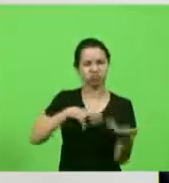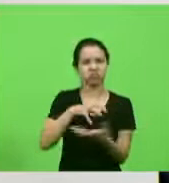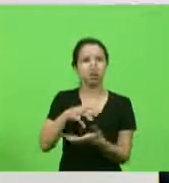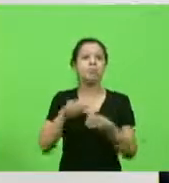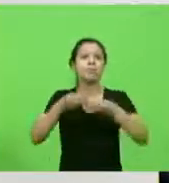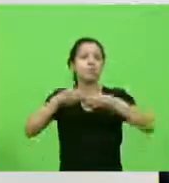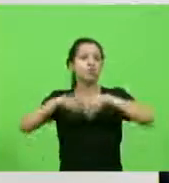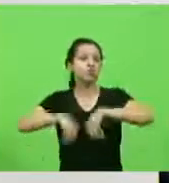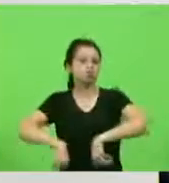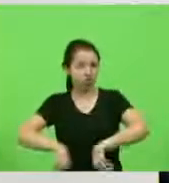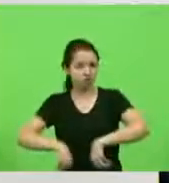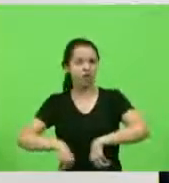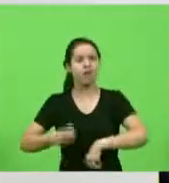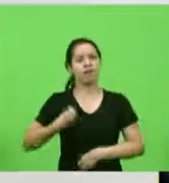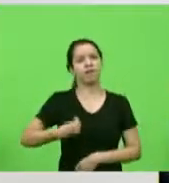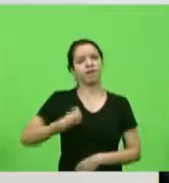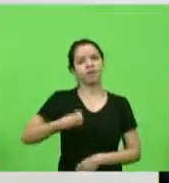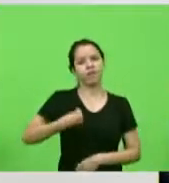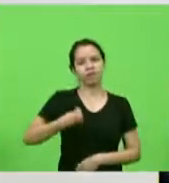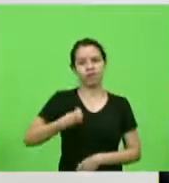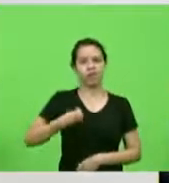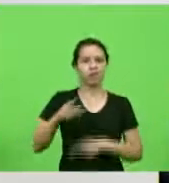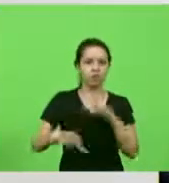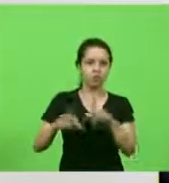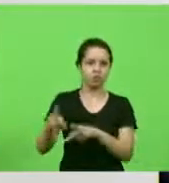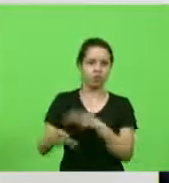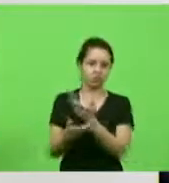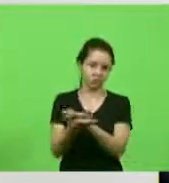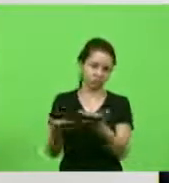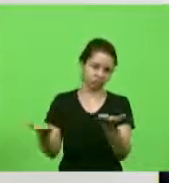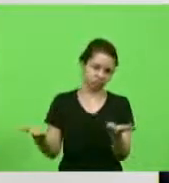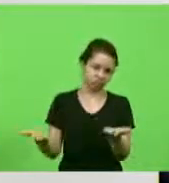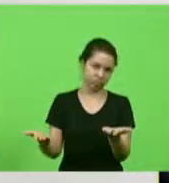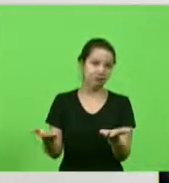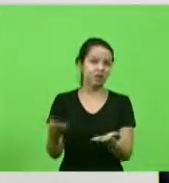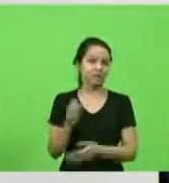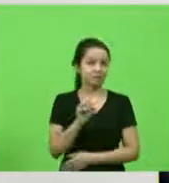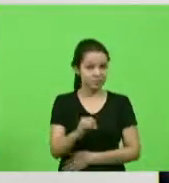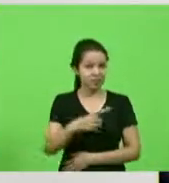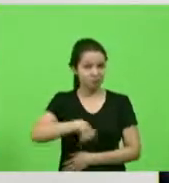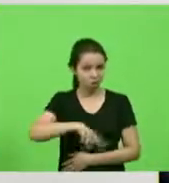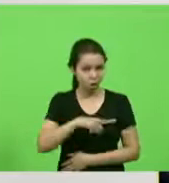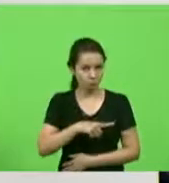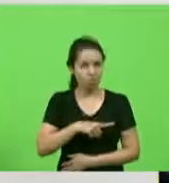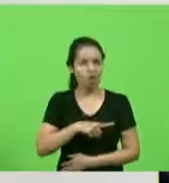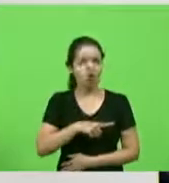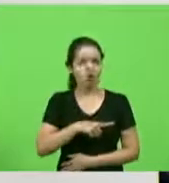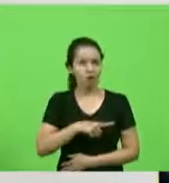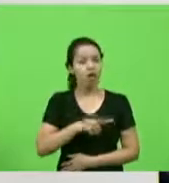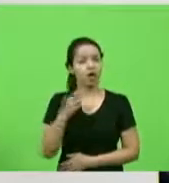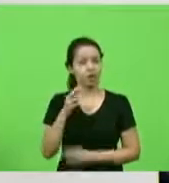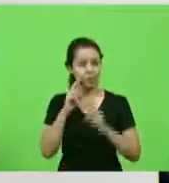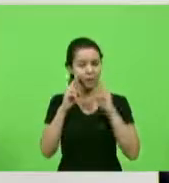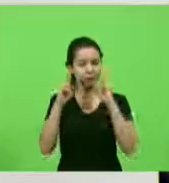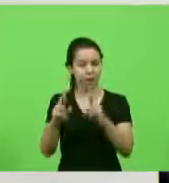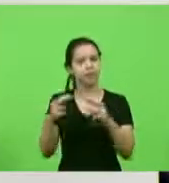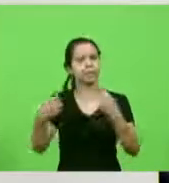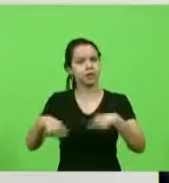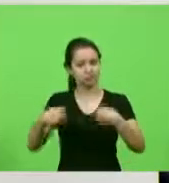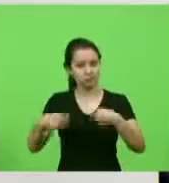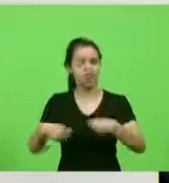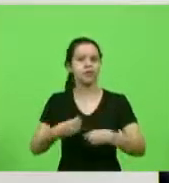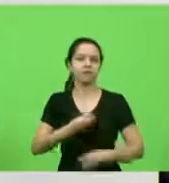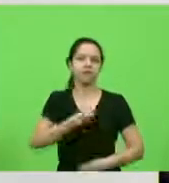prejudicam na manutenção hoje das vidas. E, se nós temos algum bem importante para respeitar os catarinenses, é a vida do nosso povo.